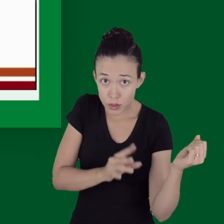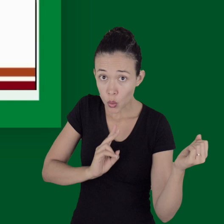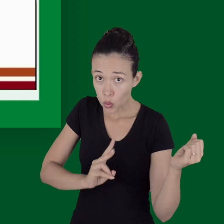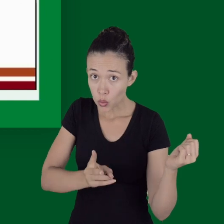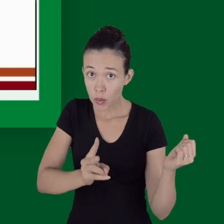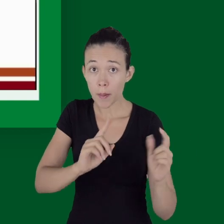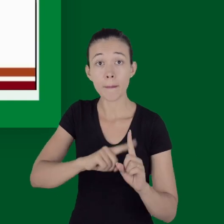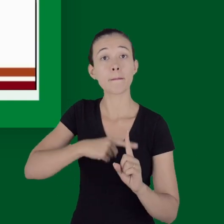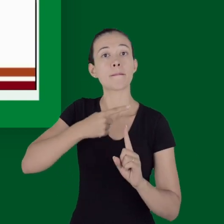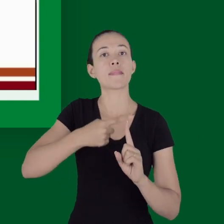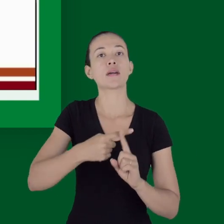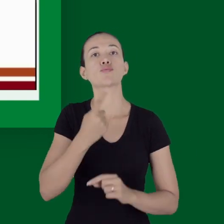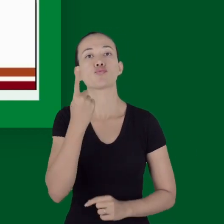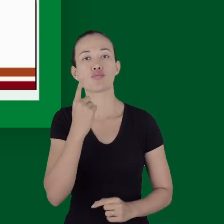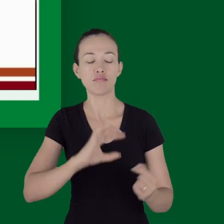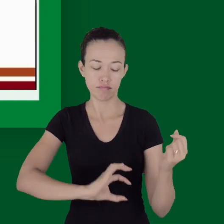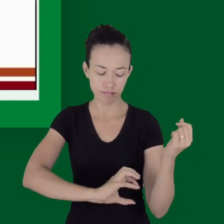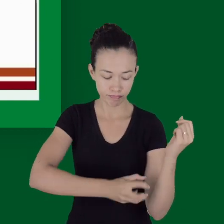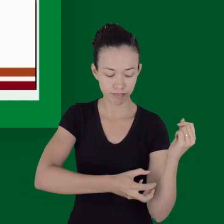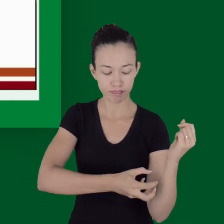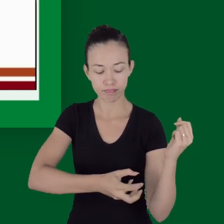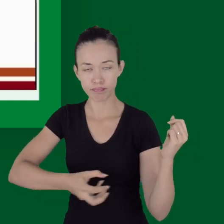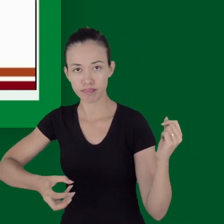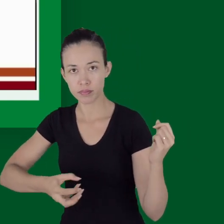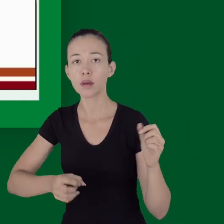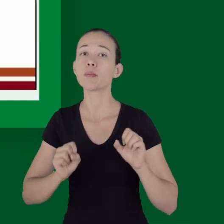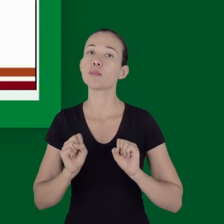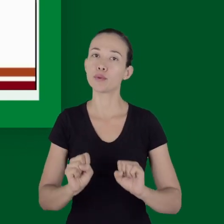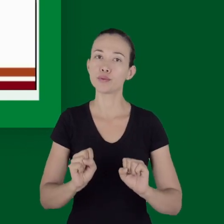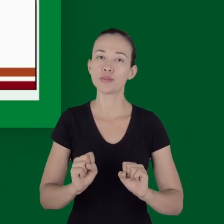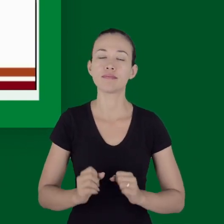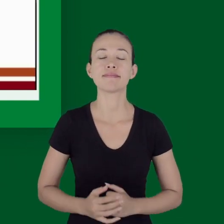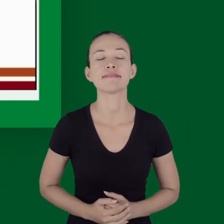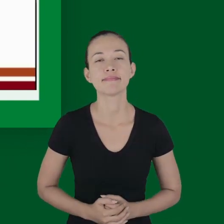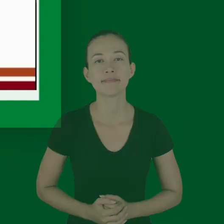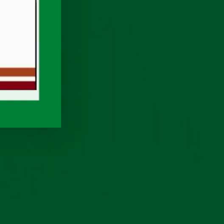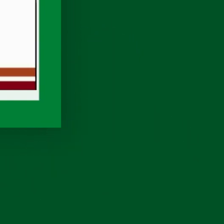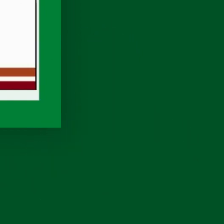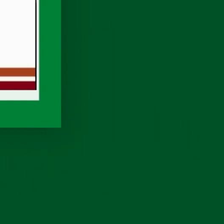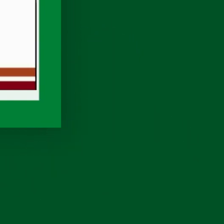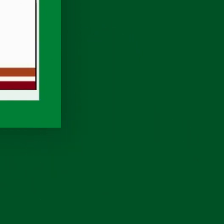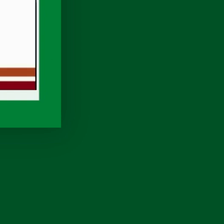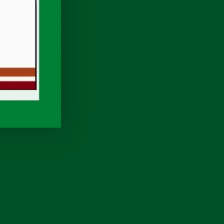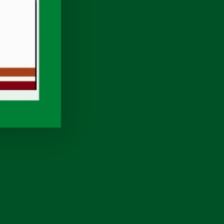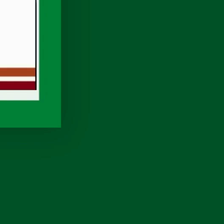para interromper hemorragias em ferimentos abertos e extremidades no APH.